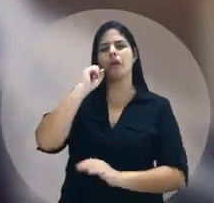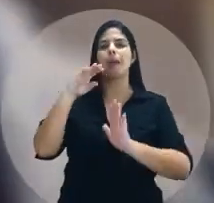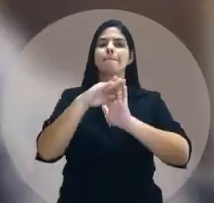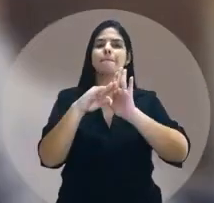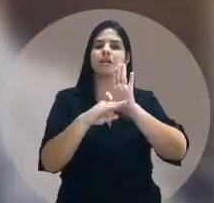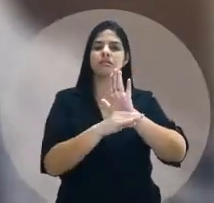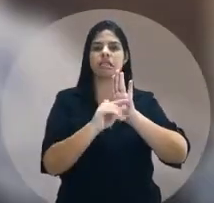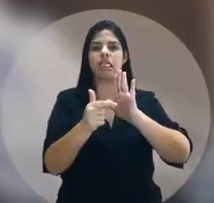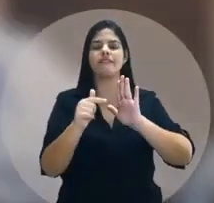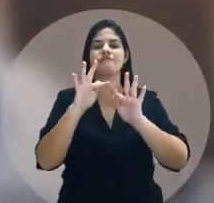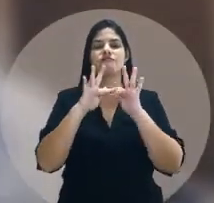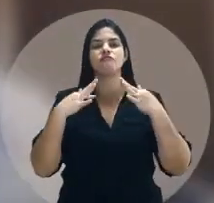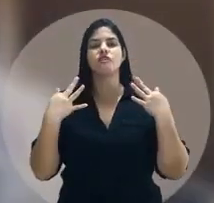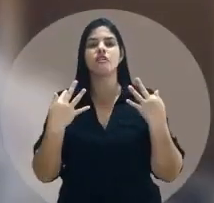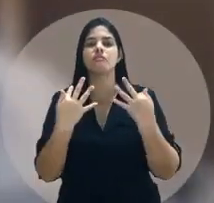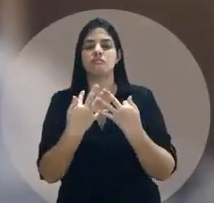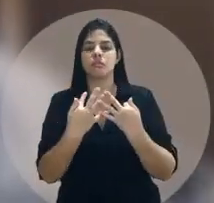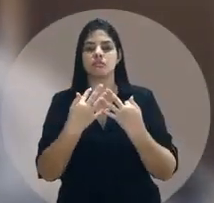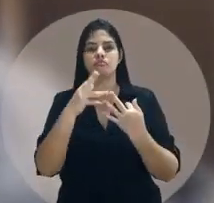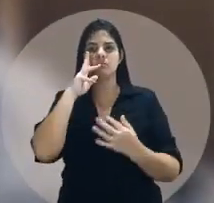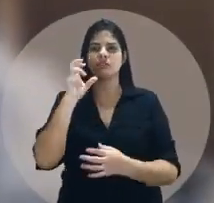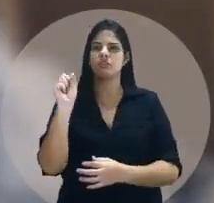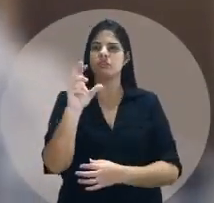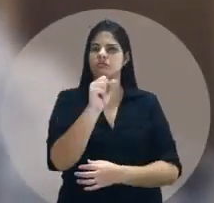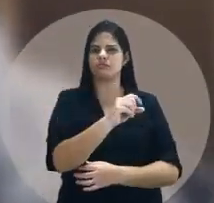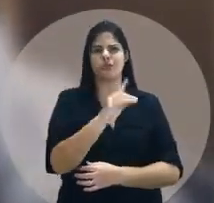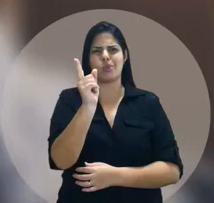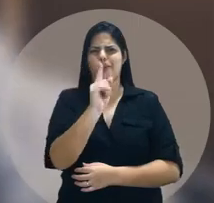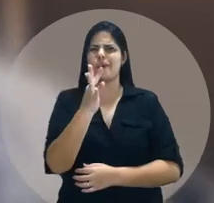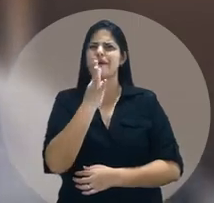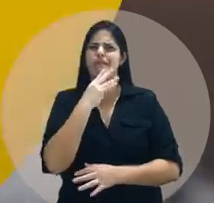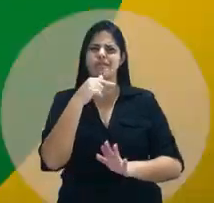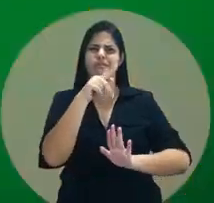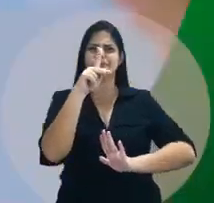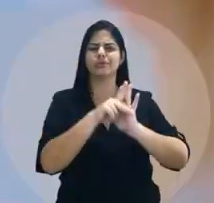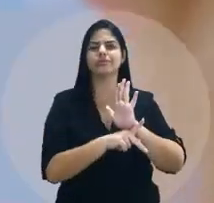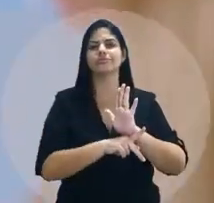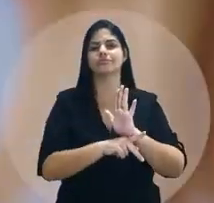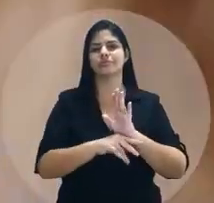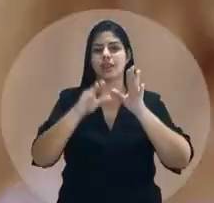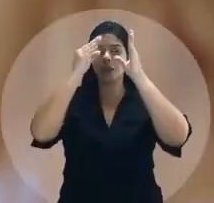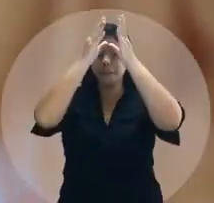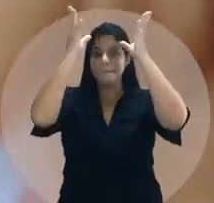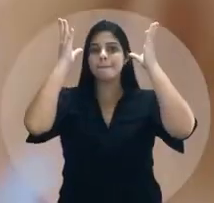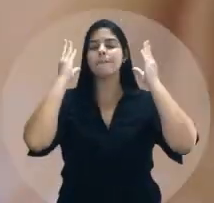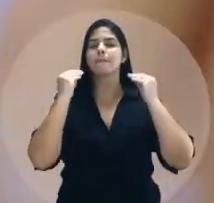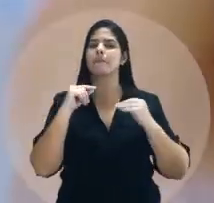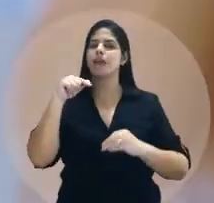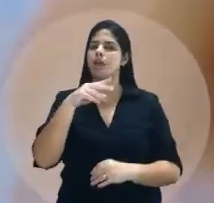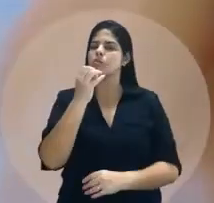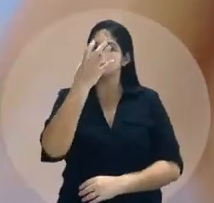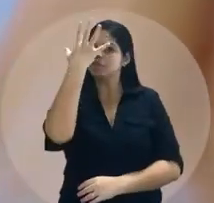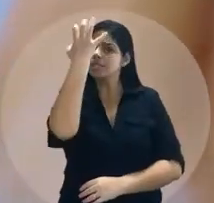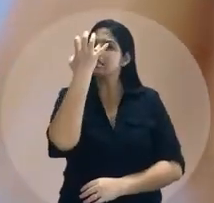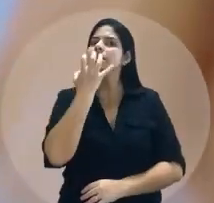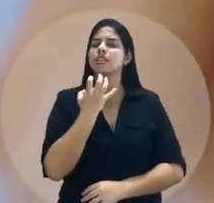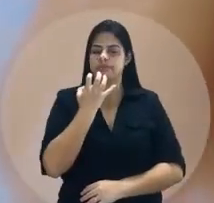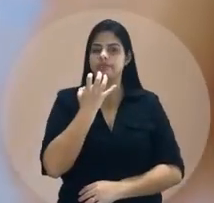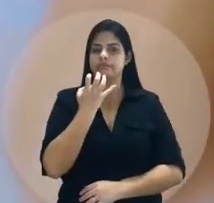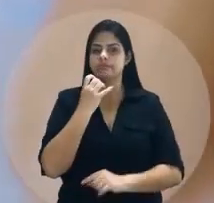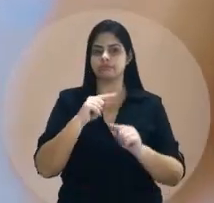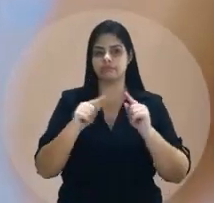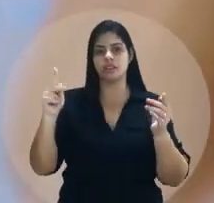programa Ser Família. E aqui todas as pessoas que eu conheço, ninguém nem sabe o que é isso. Márcia, isso é muito sério.